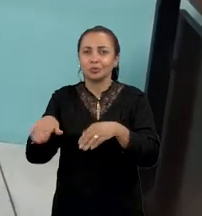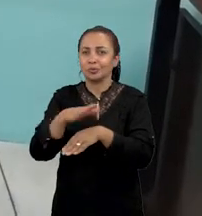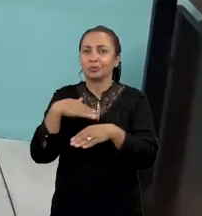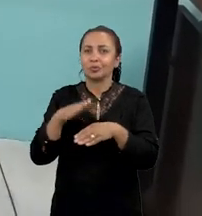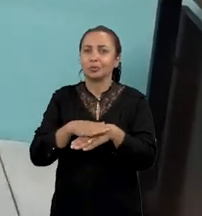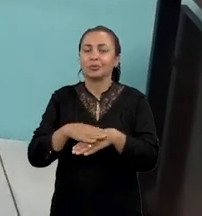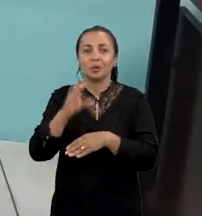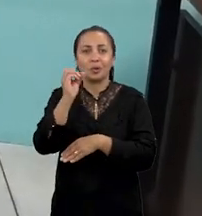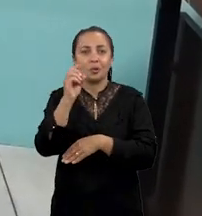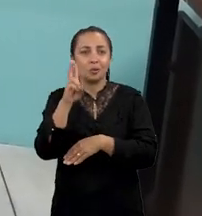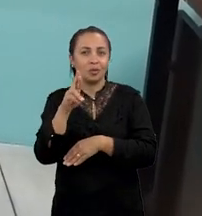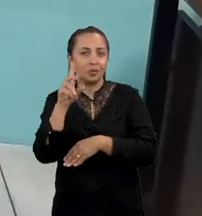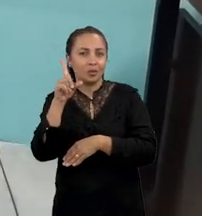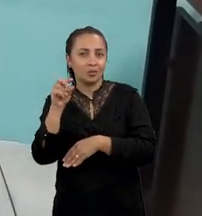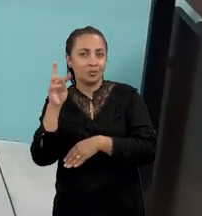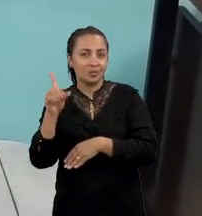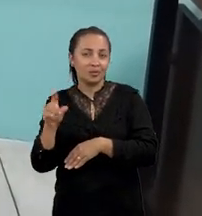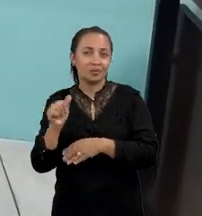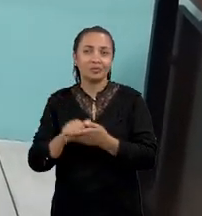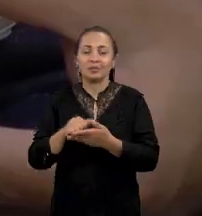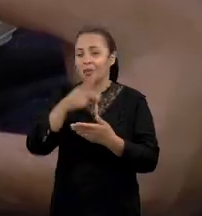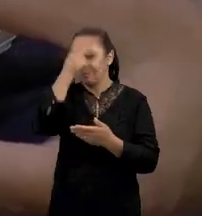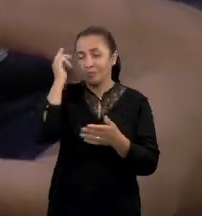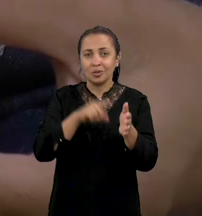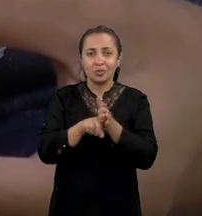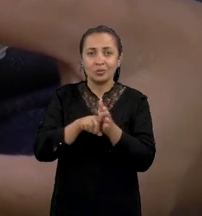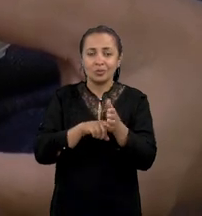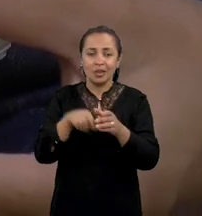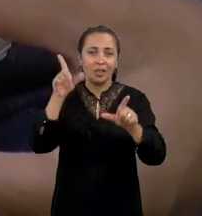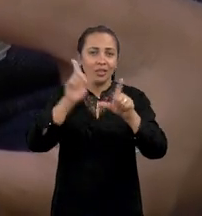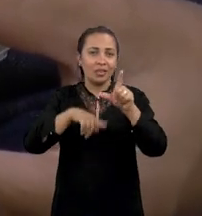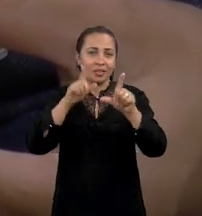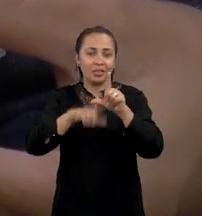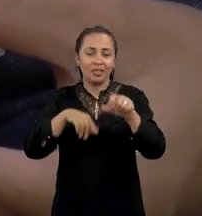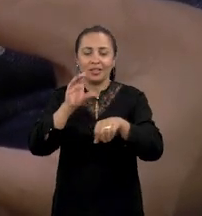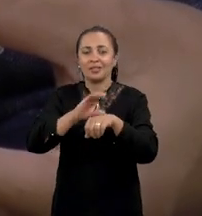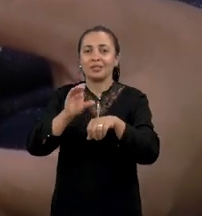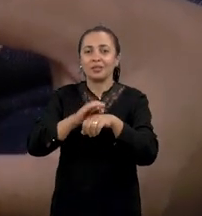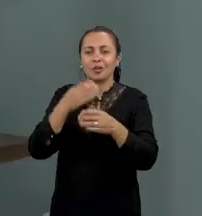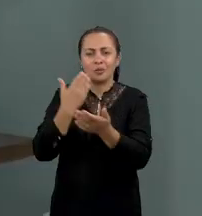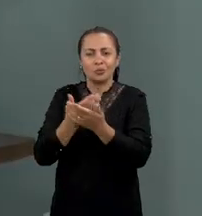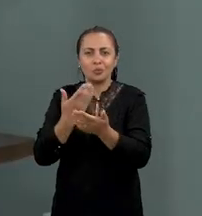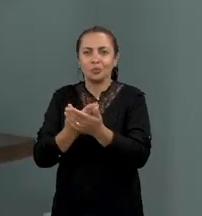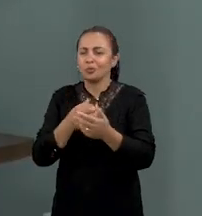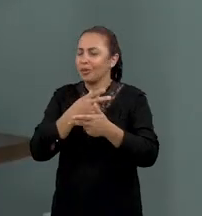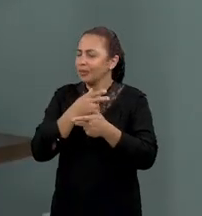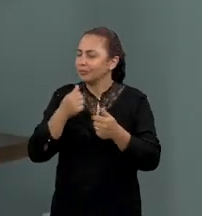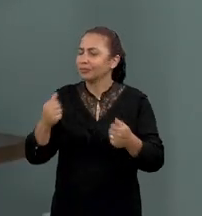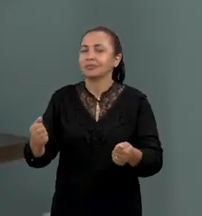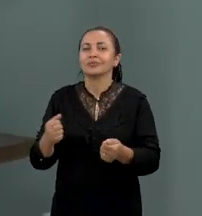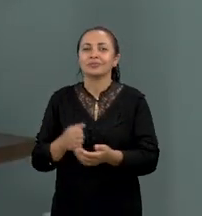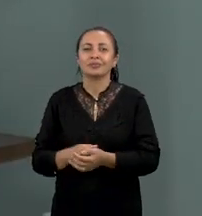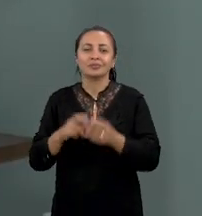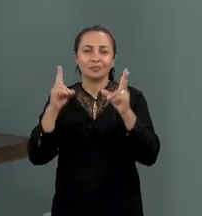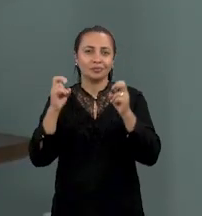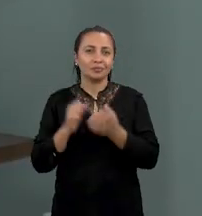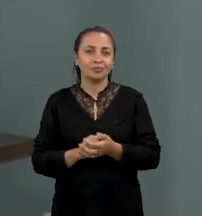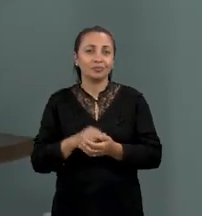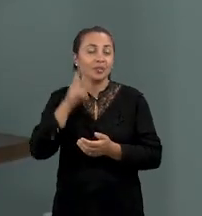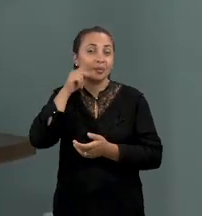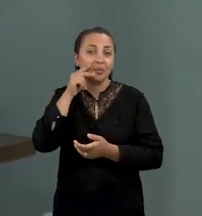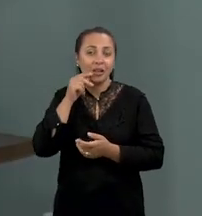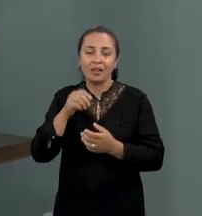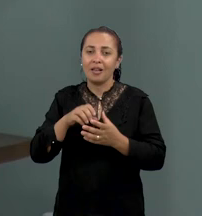dessas pesquisadoras é a professora Vaneide Lima, que há anos estuda a temática. A Paraíba é um grande celeiro